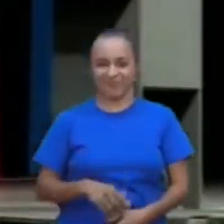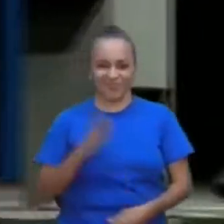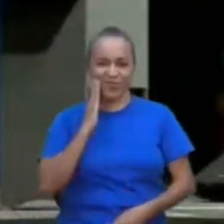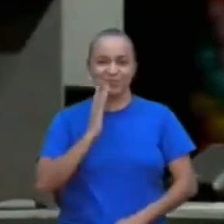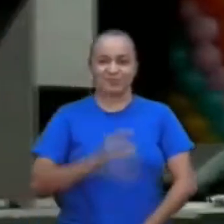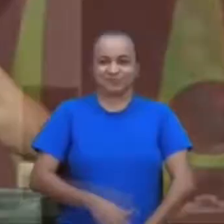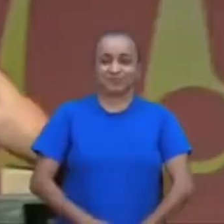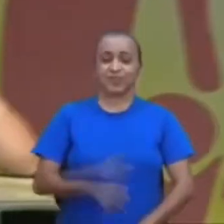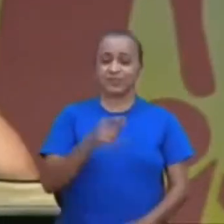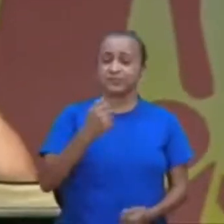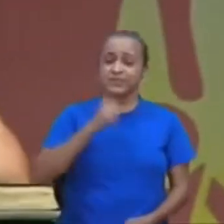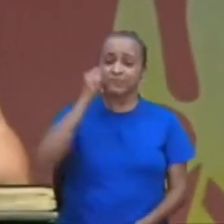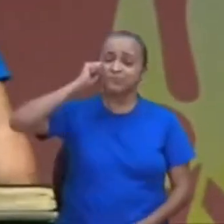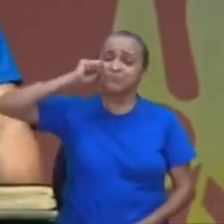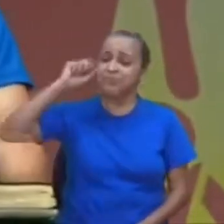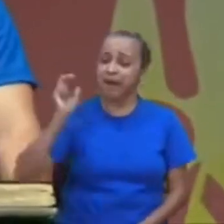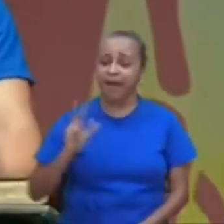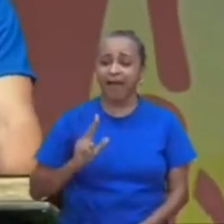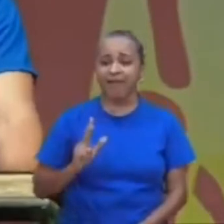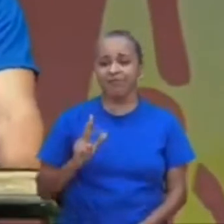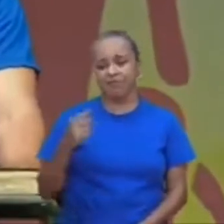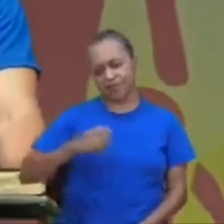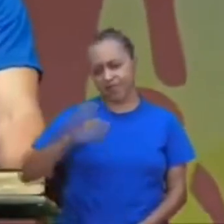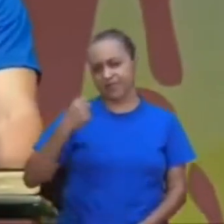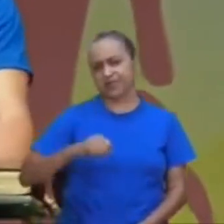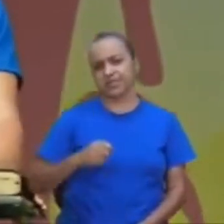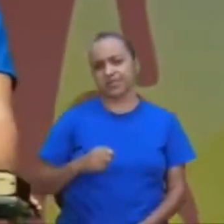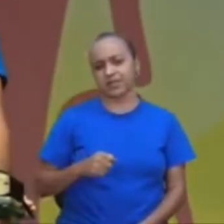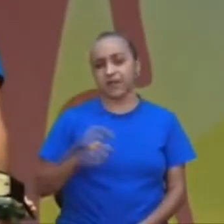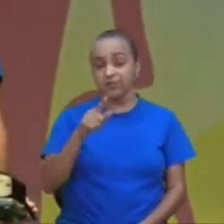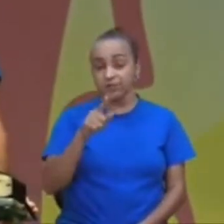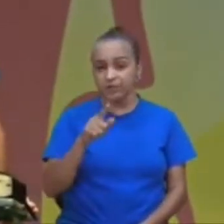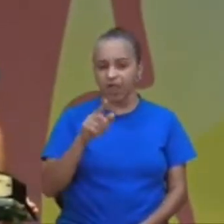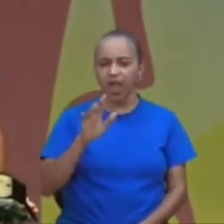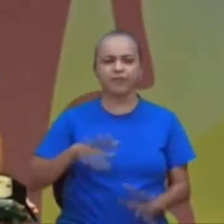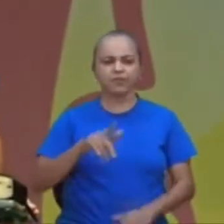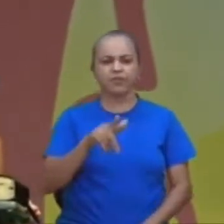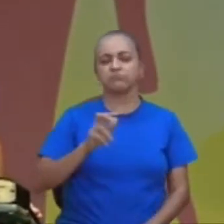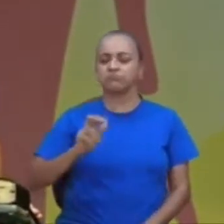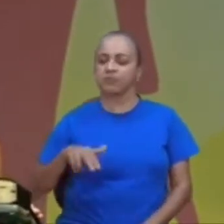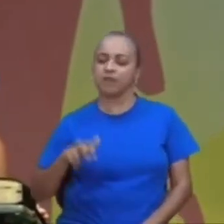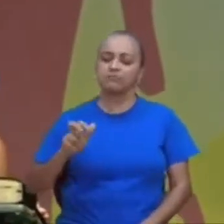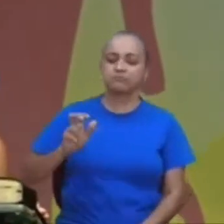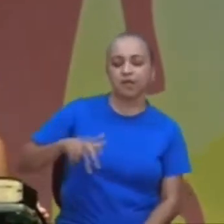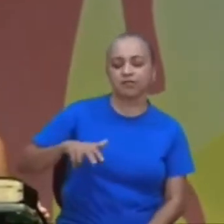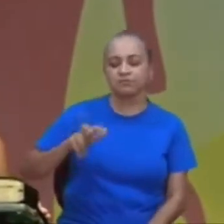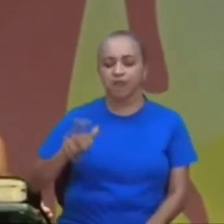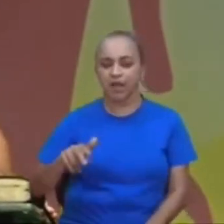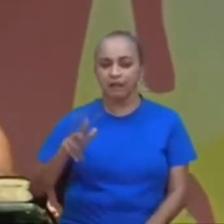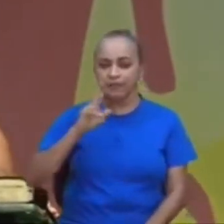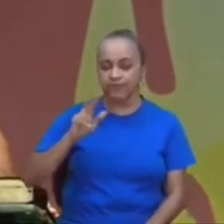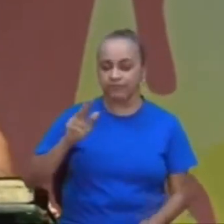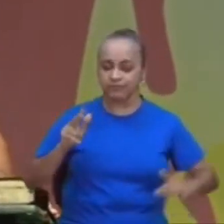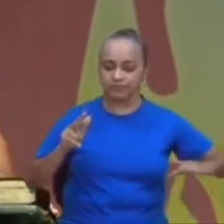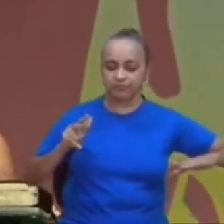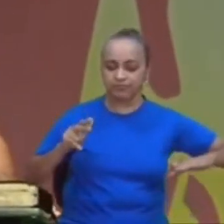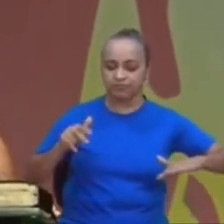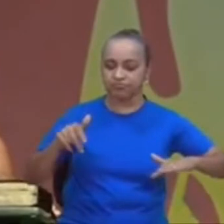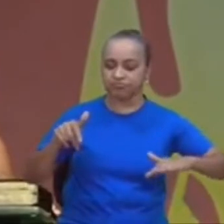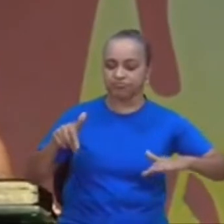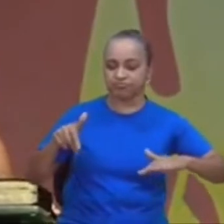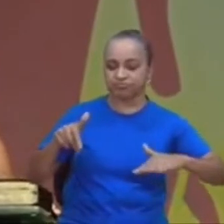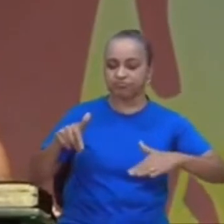você tem que ser esperto, você está andando, aí você viu que o carro parou devagar, perto de você,